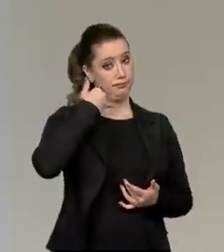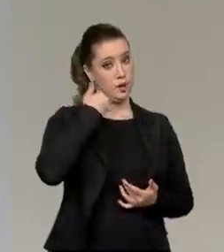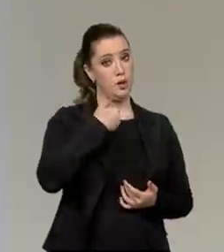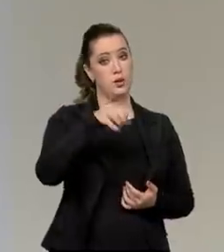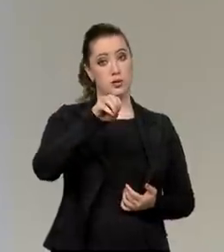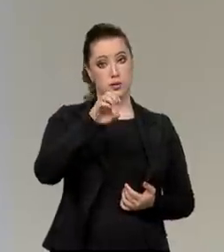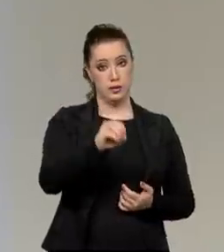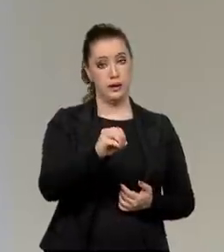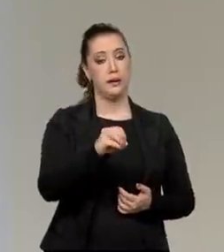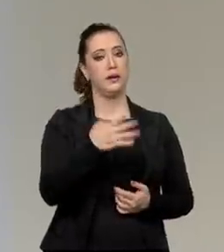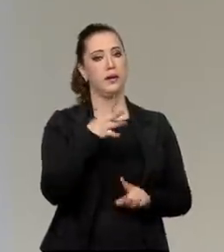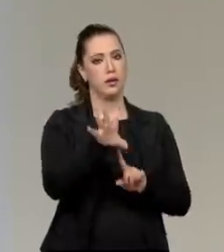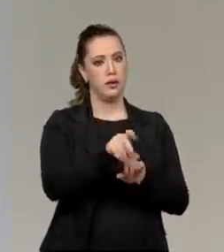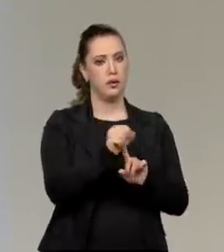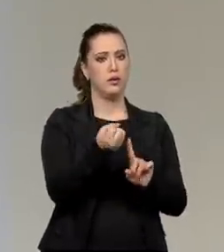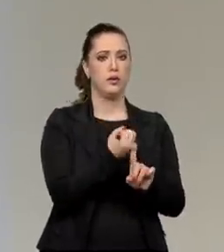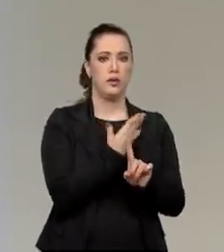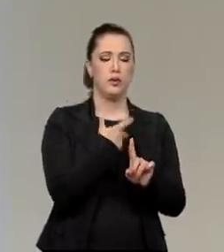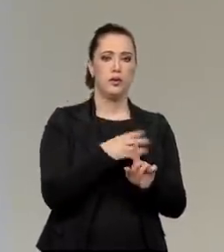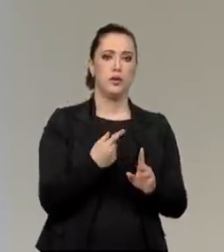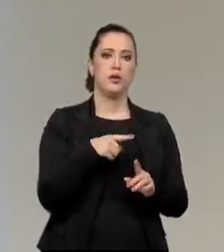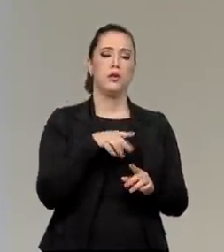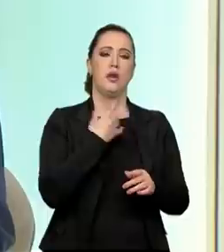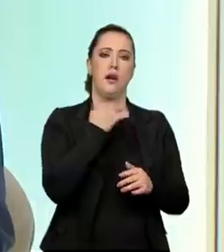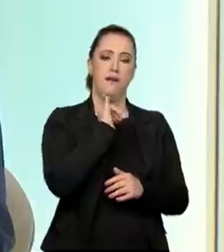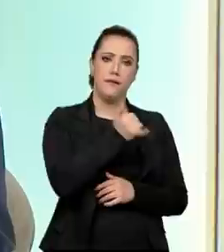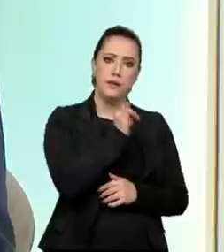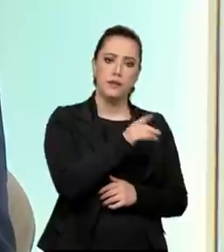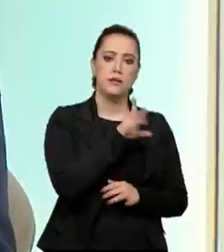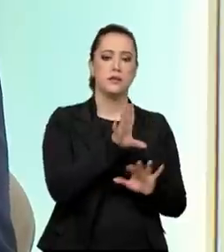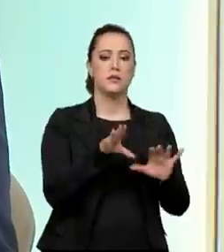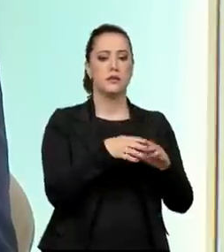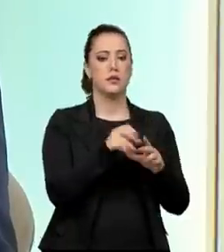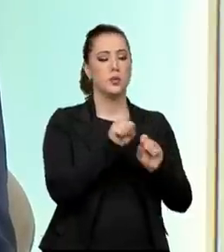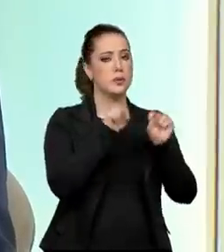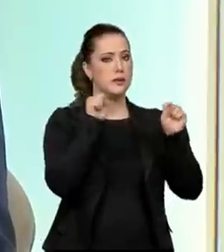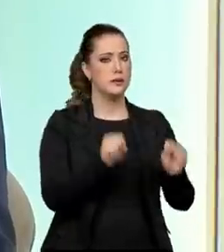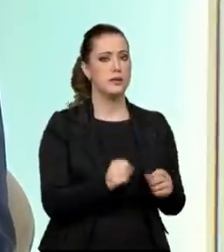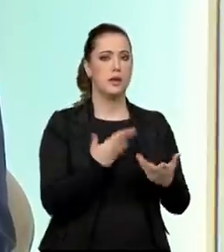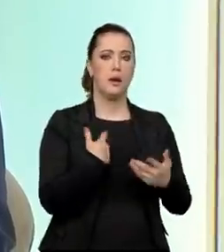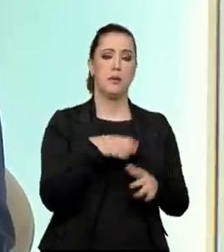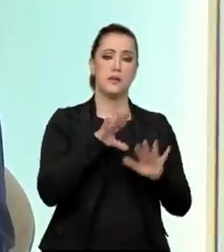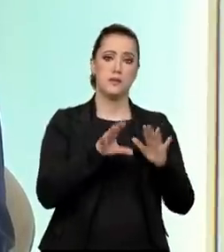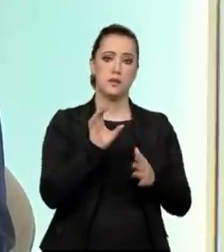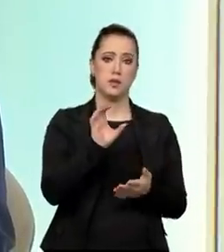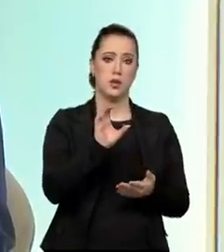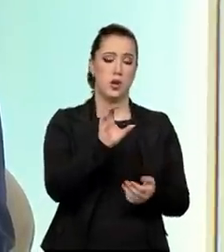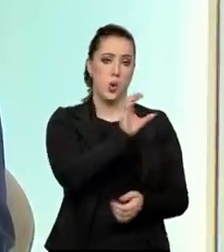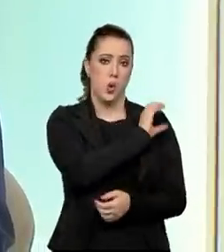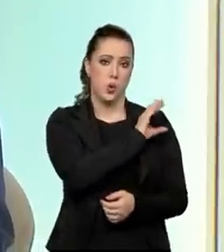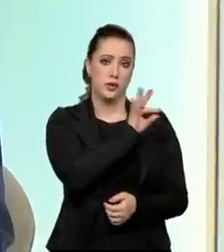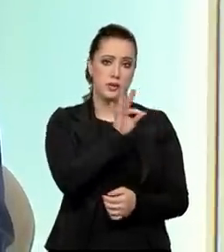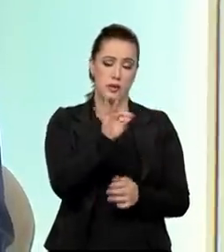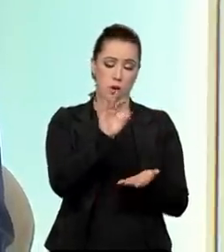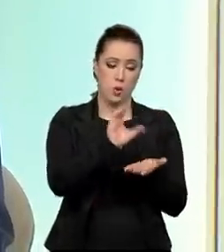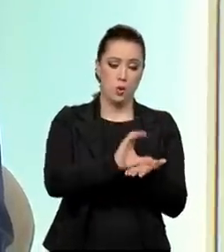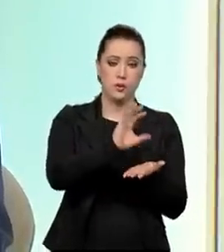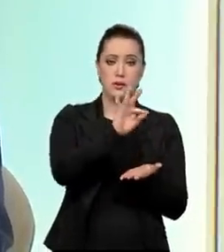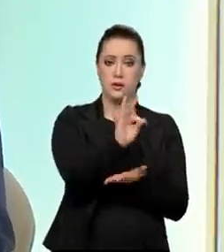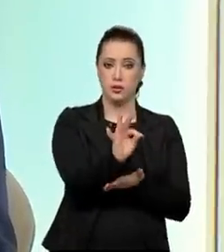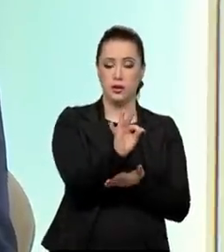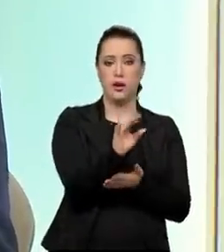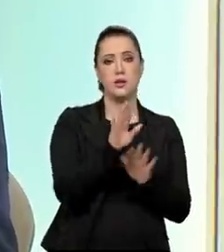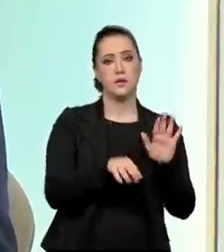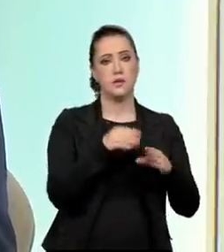aciona os atores do sistema de garantia de direitos. Seja conselhos tutelares, dependendo do nível da gravidade, Ministério Público do